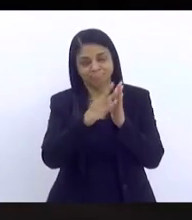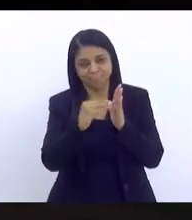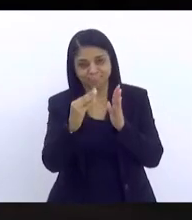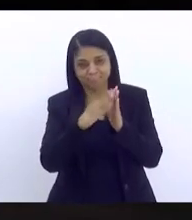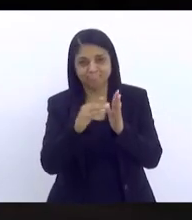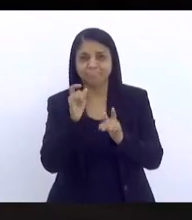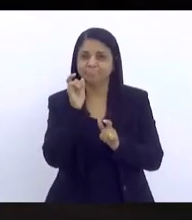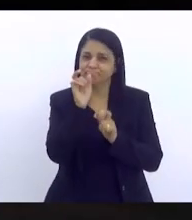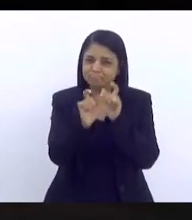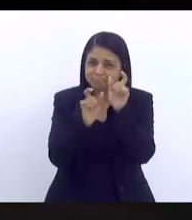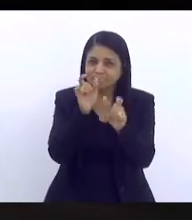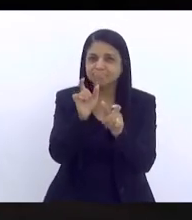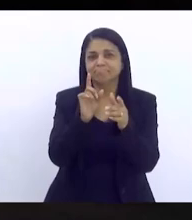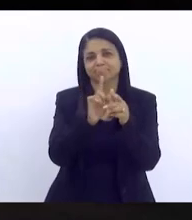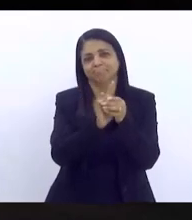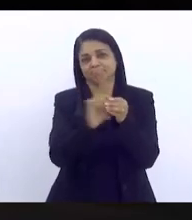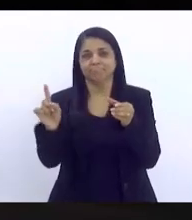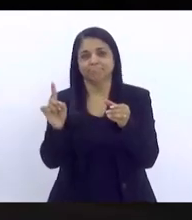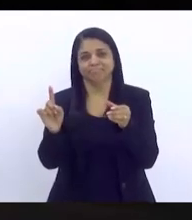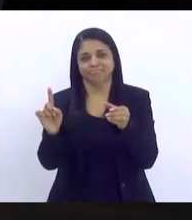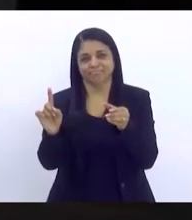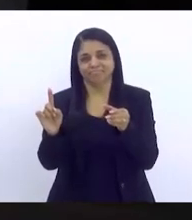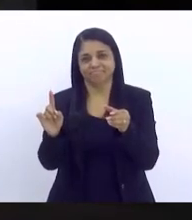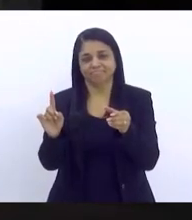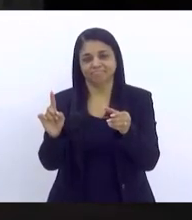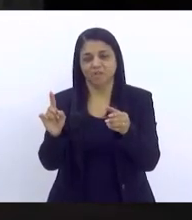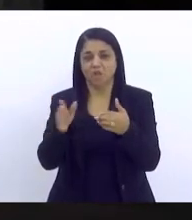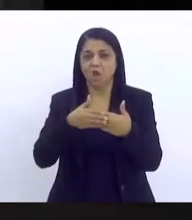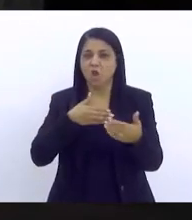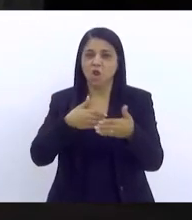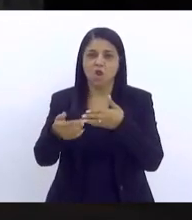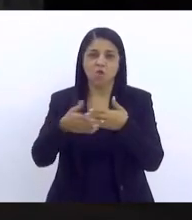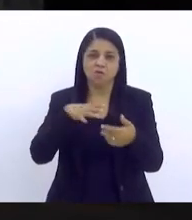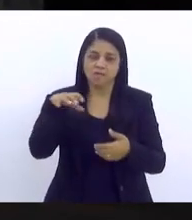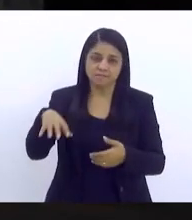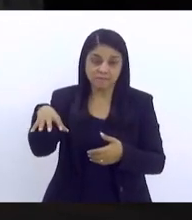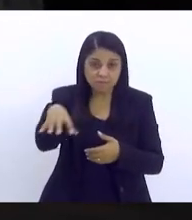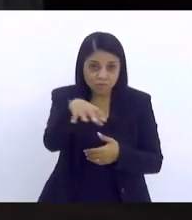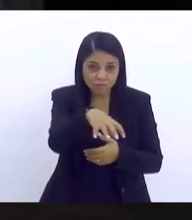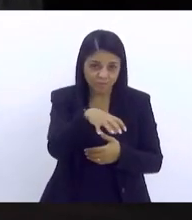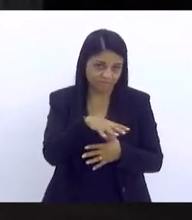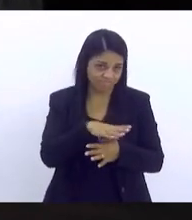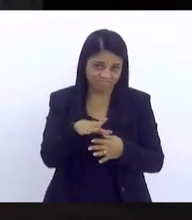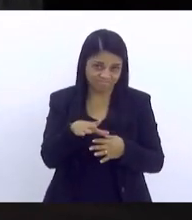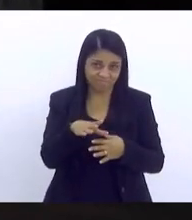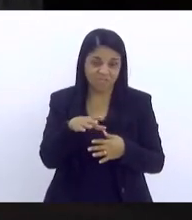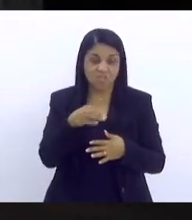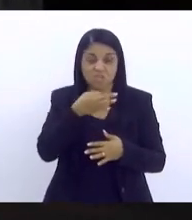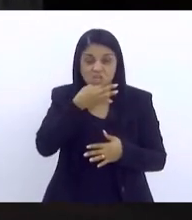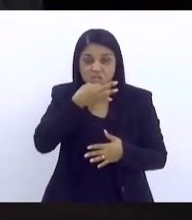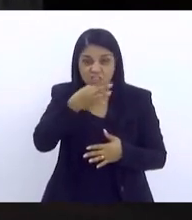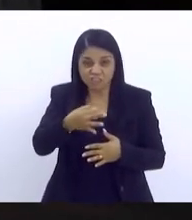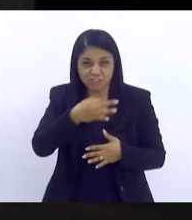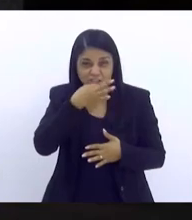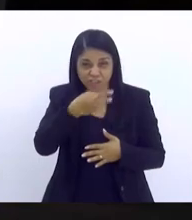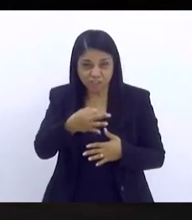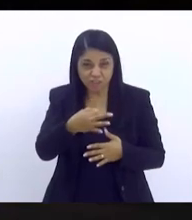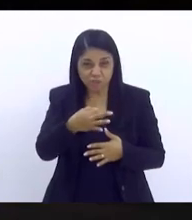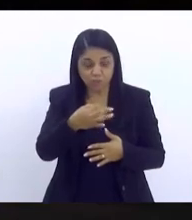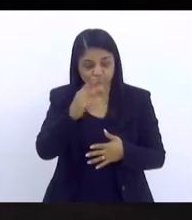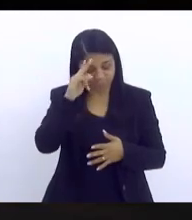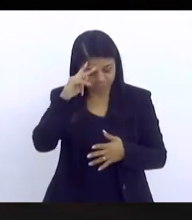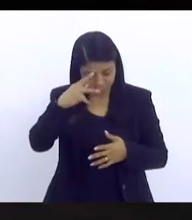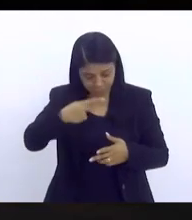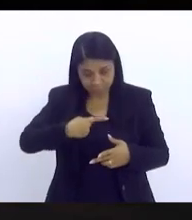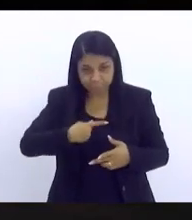falas excludentes. A gente também, qualquer setor. Então, esse exercício crítico e autocrítico, ele tem